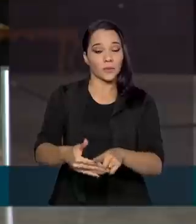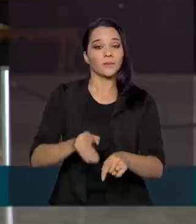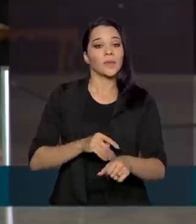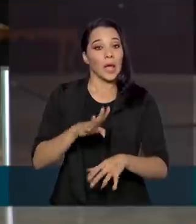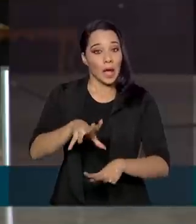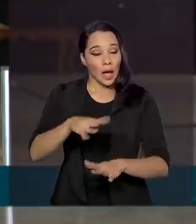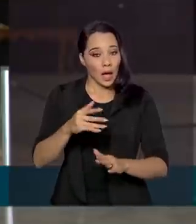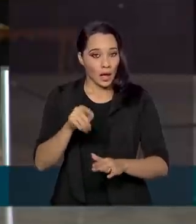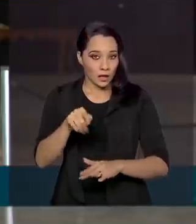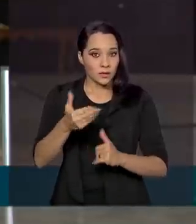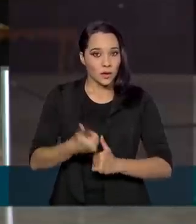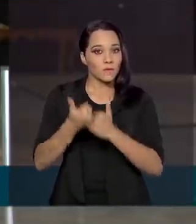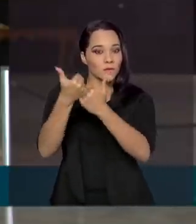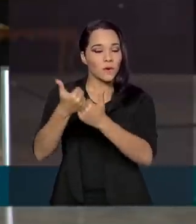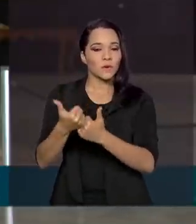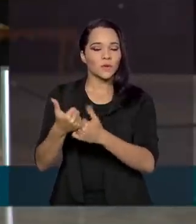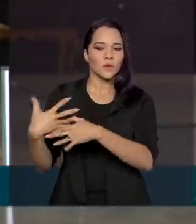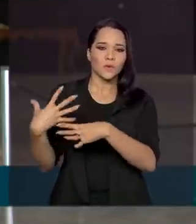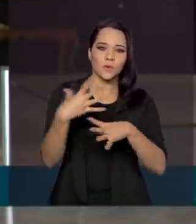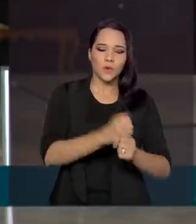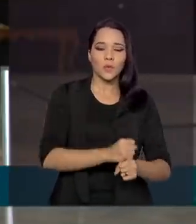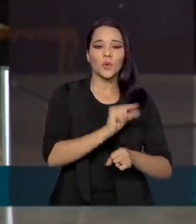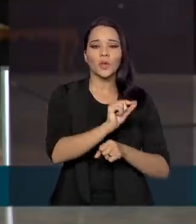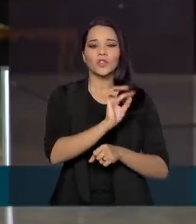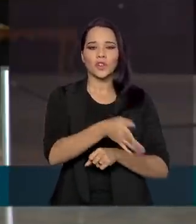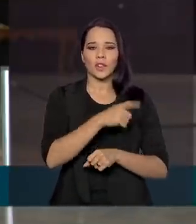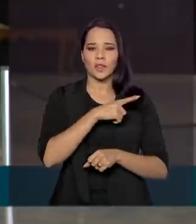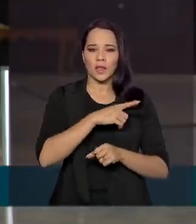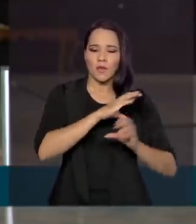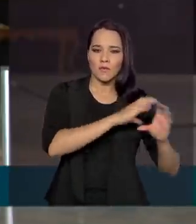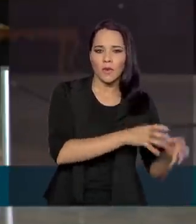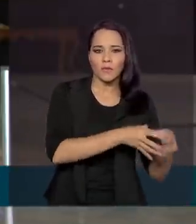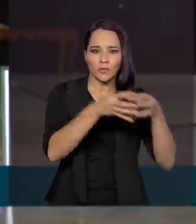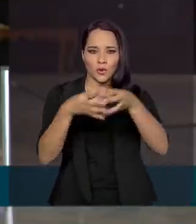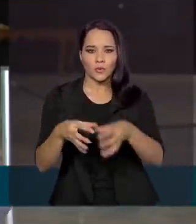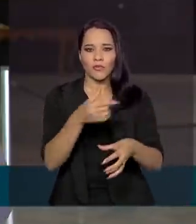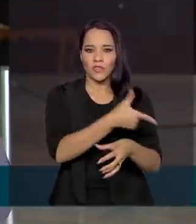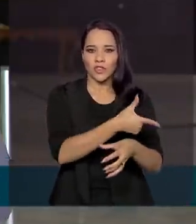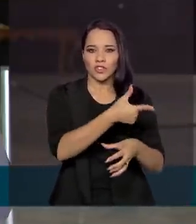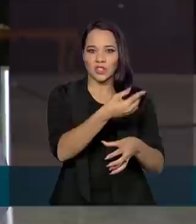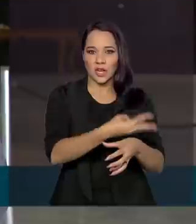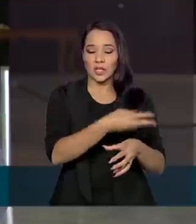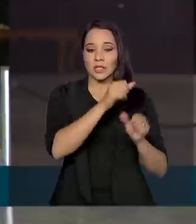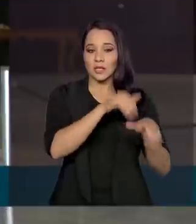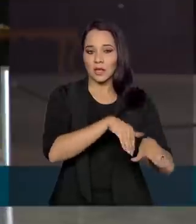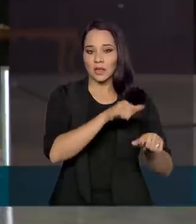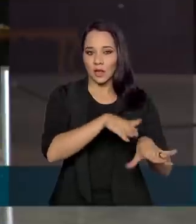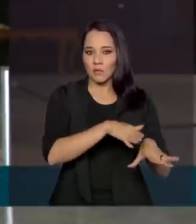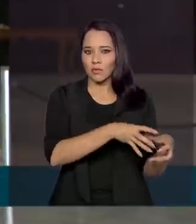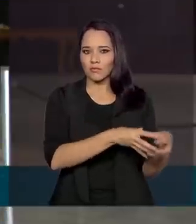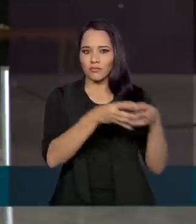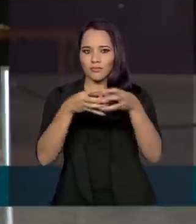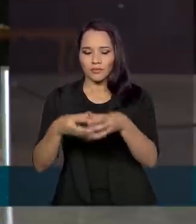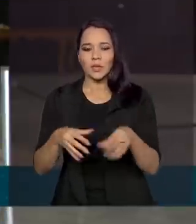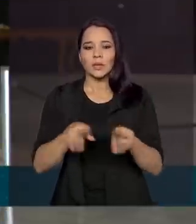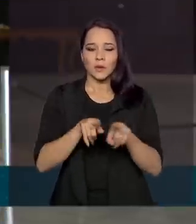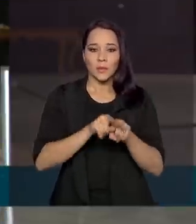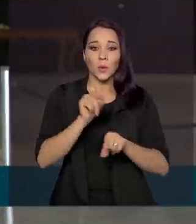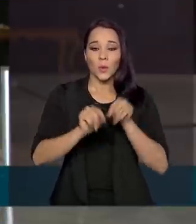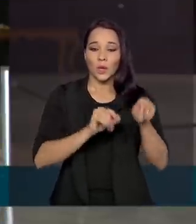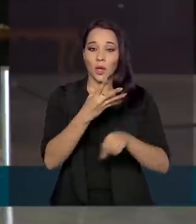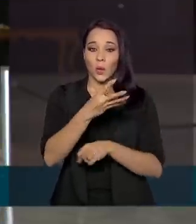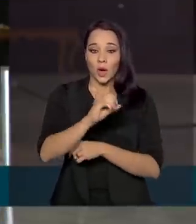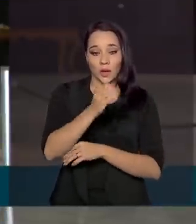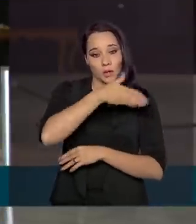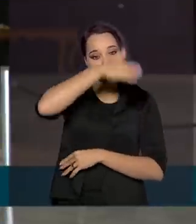reforço, esse reforço se soma ao já enviado no dia 23 de setembro. E na oportunidade também foram destacados 40